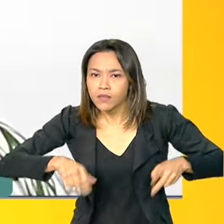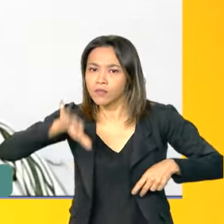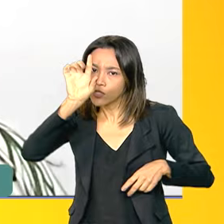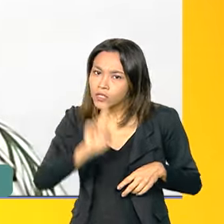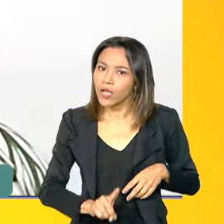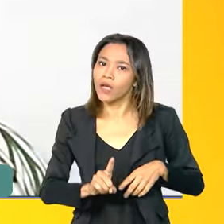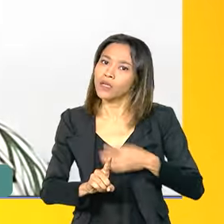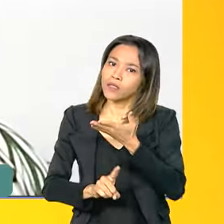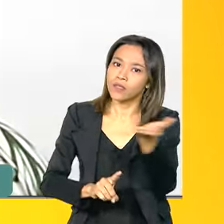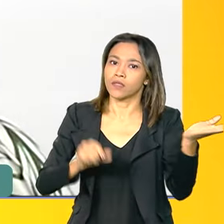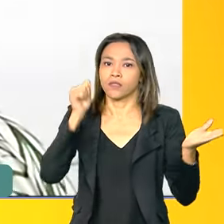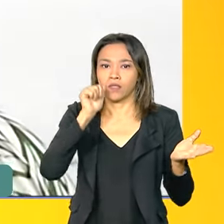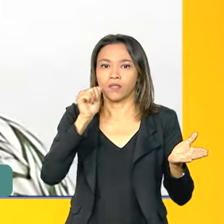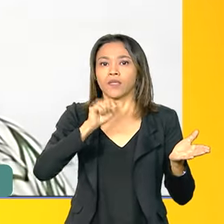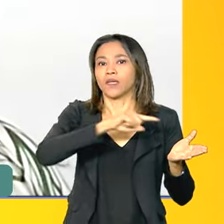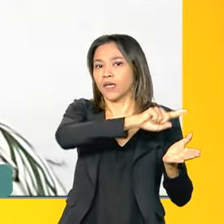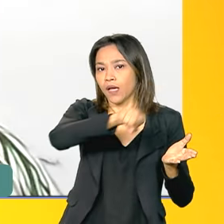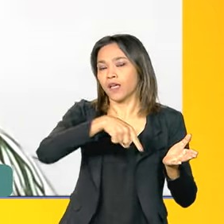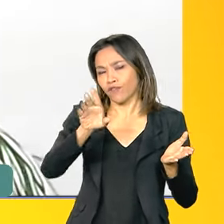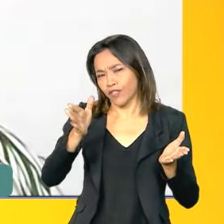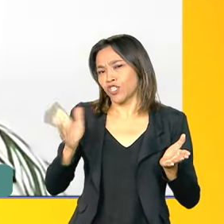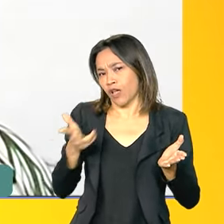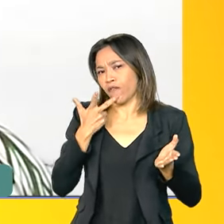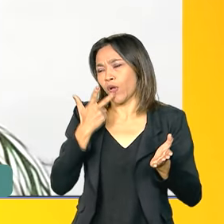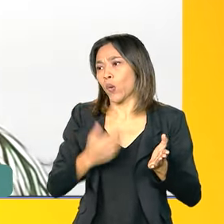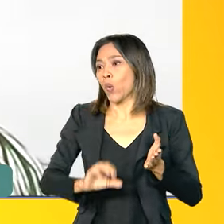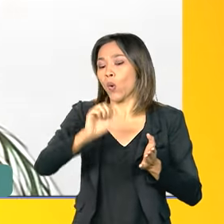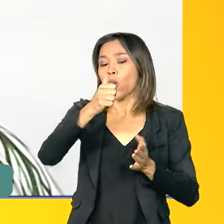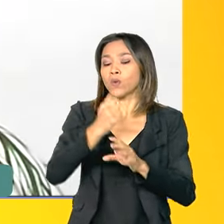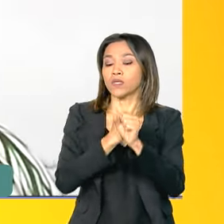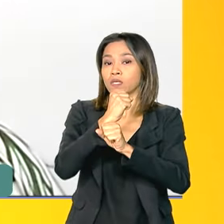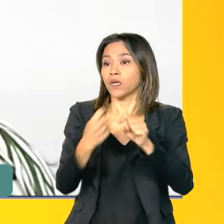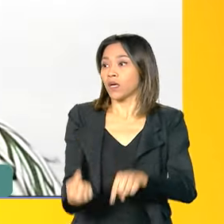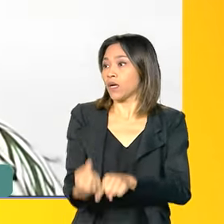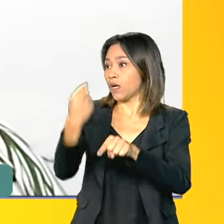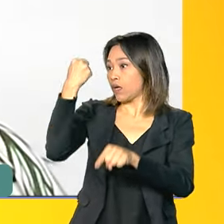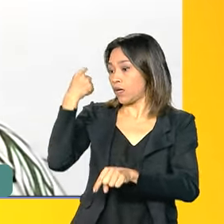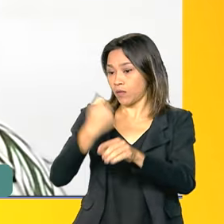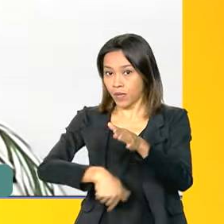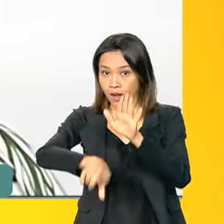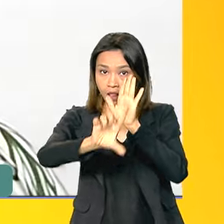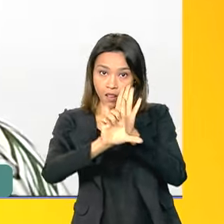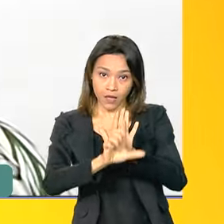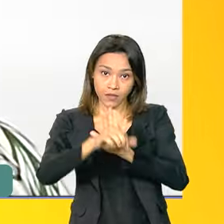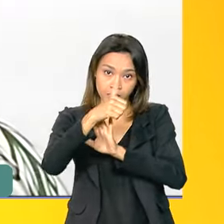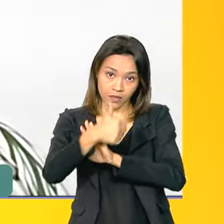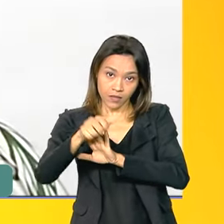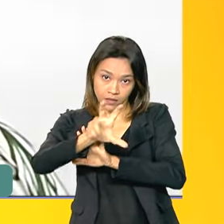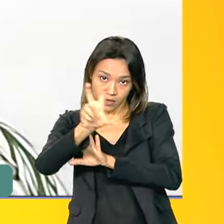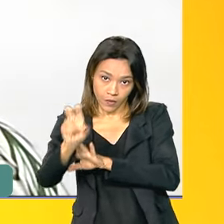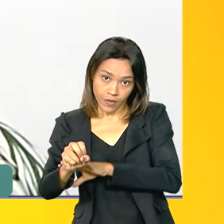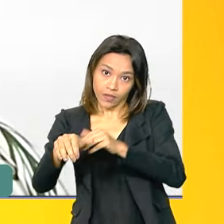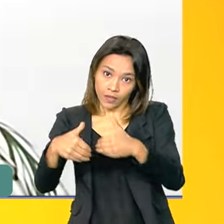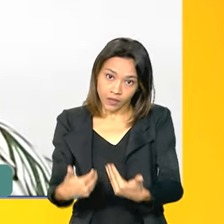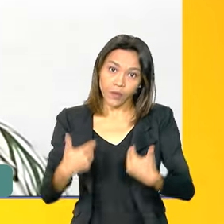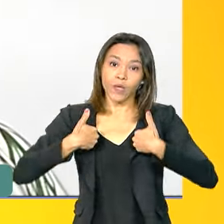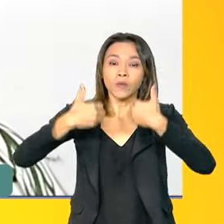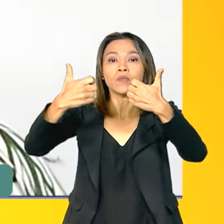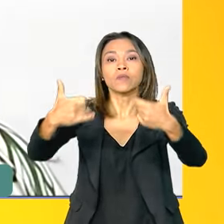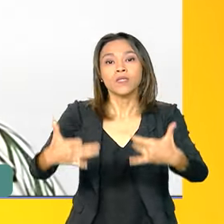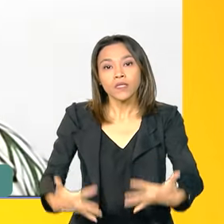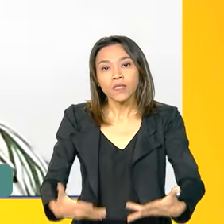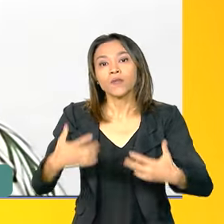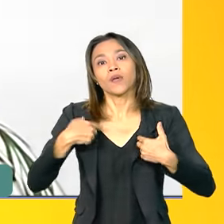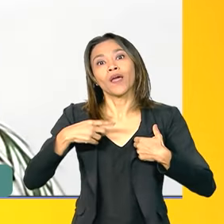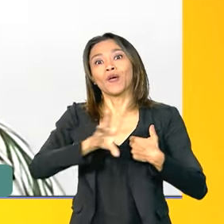domésticas que vieram a ser regulamentados, como você disse, há 11 anos pela Lei Complementar 150. Então, eu digo que é um dia